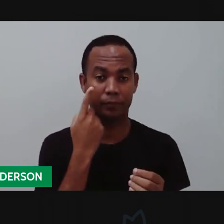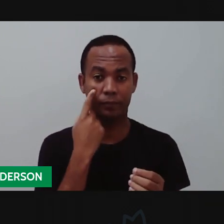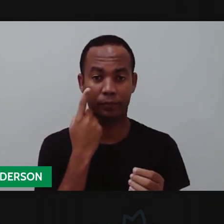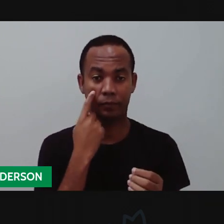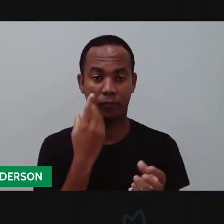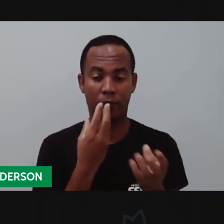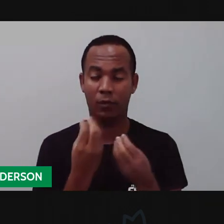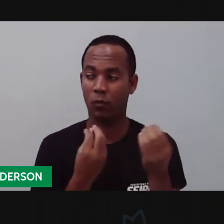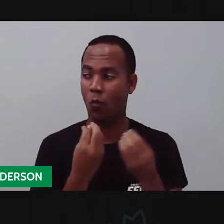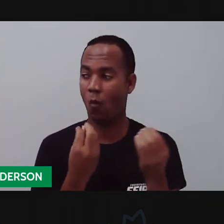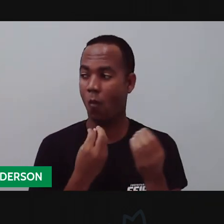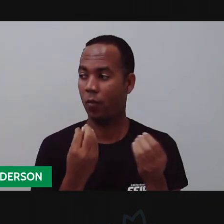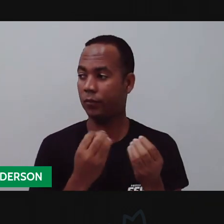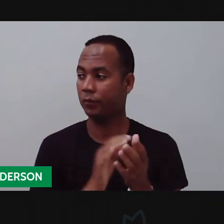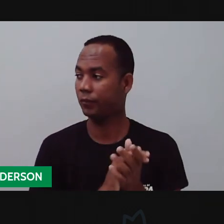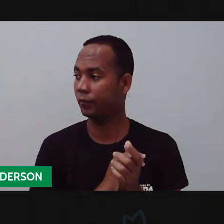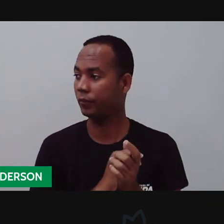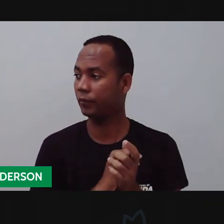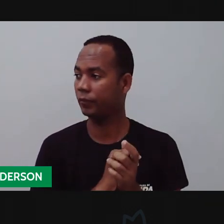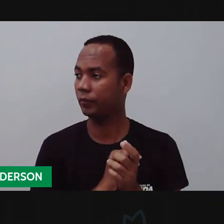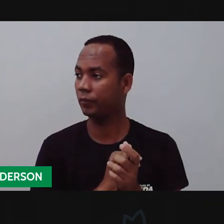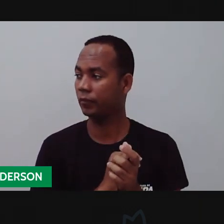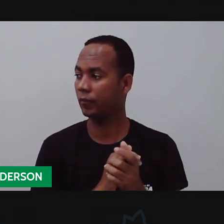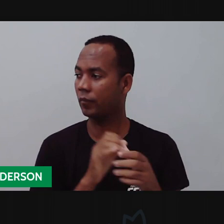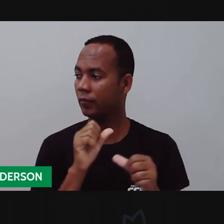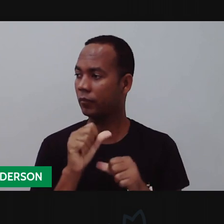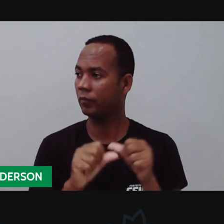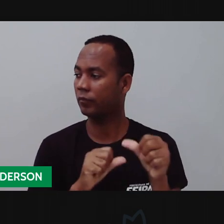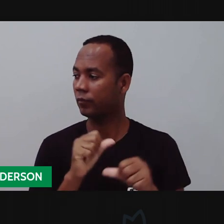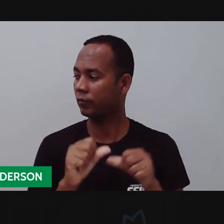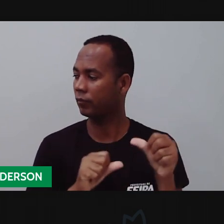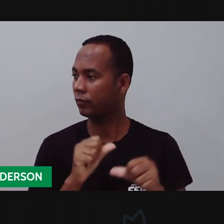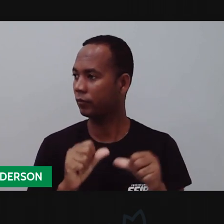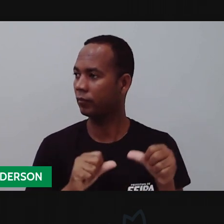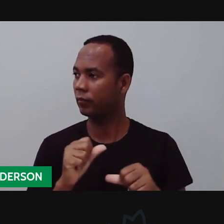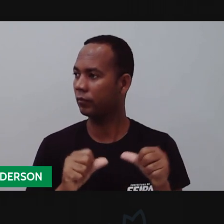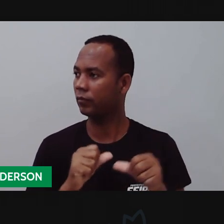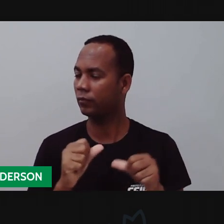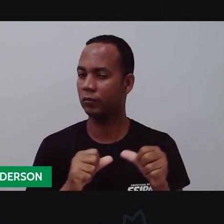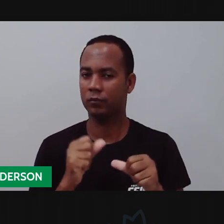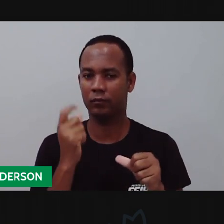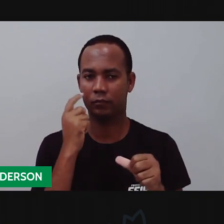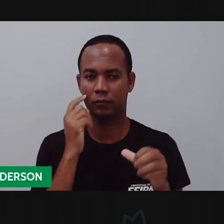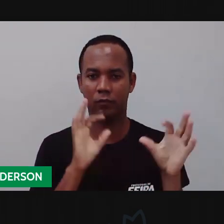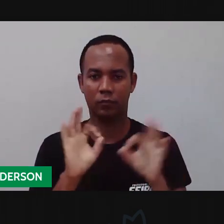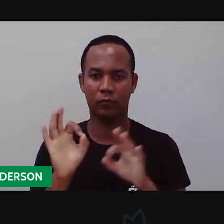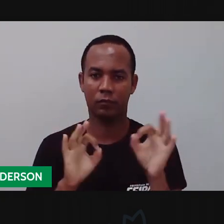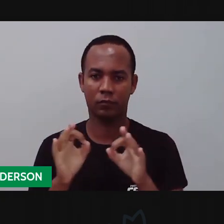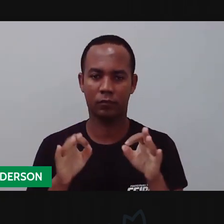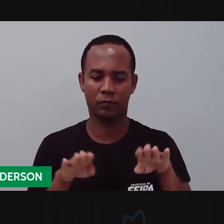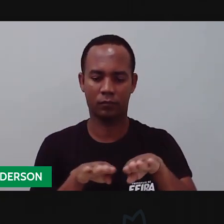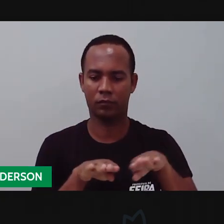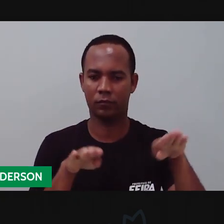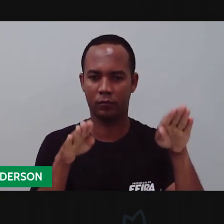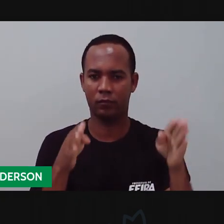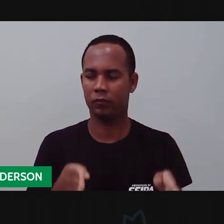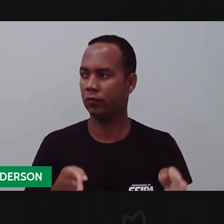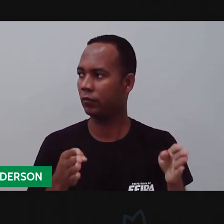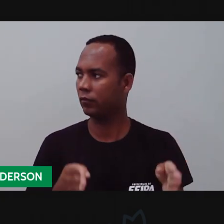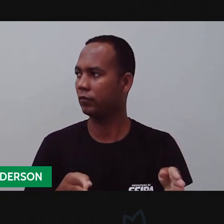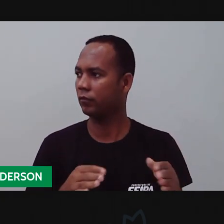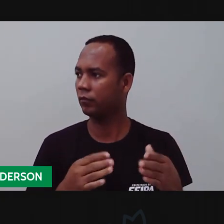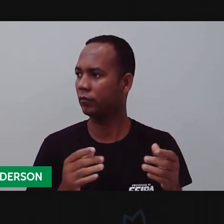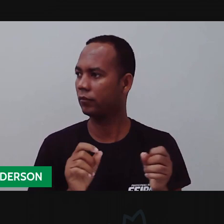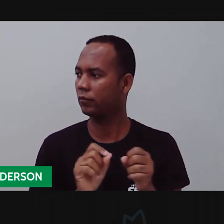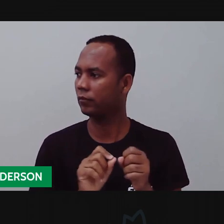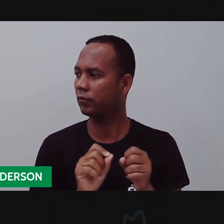Vamos dar uma mudada no nosso cenário, porque a gente vai para a mesa agora para poder colocar os materiais